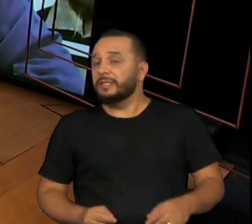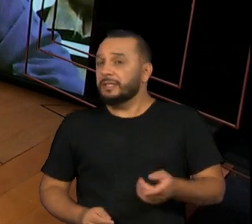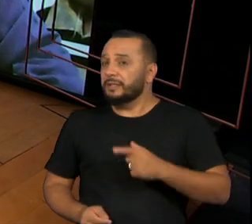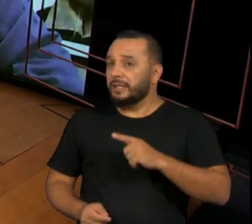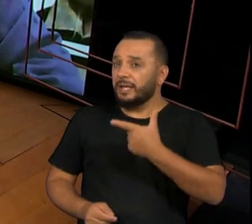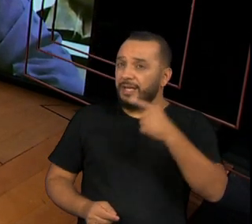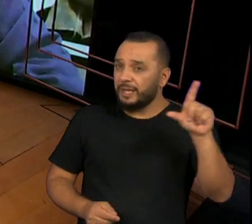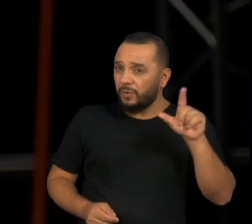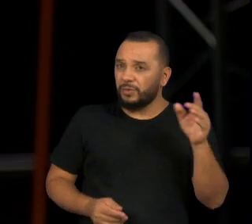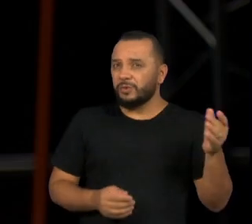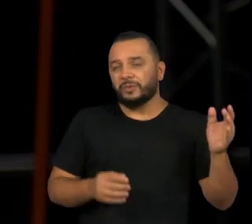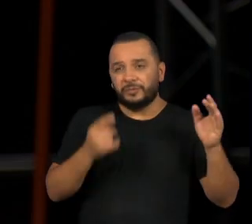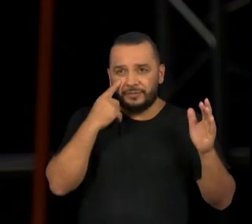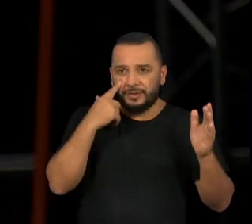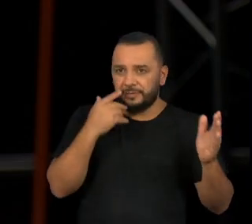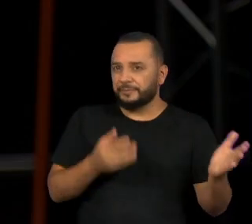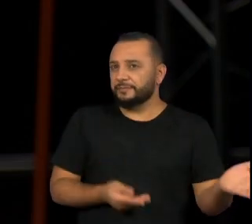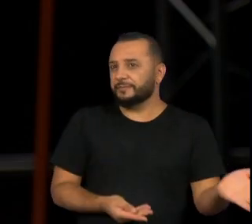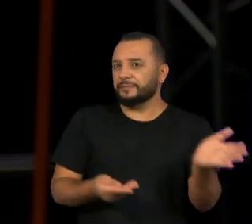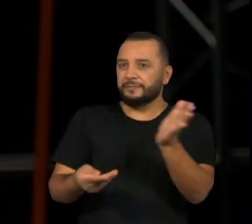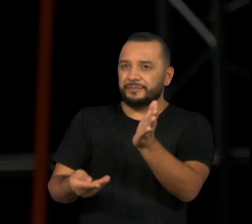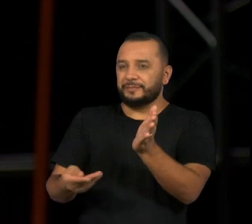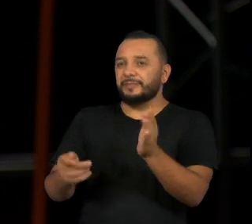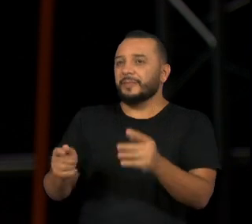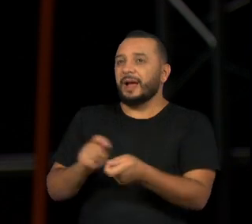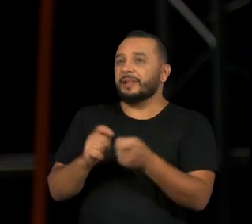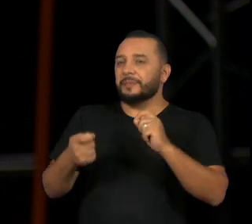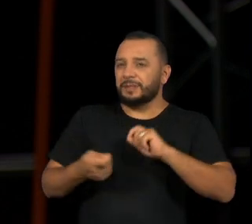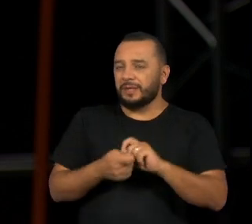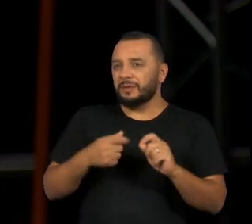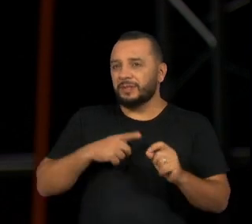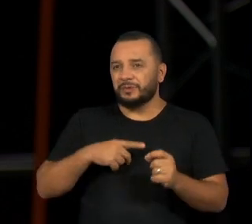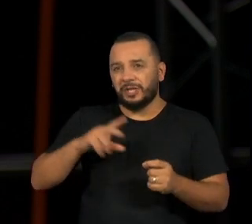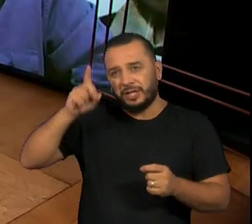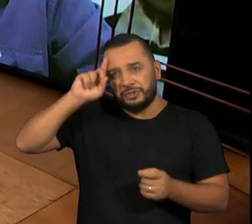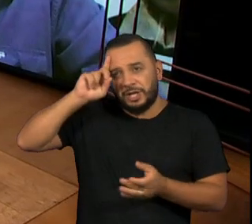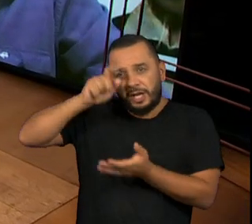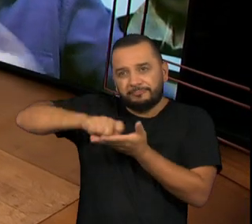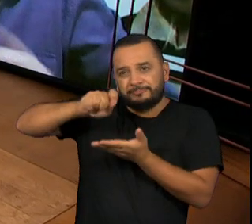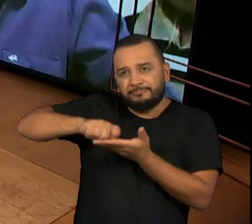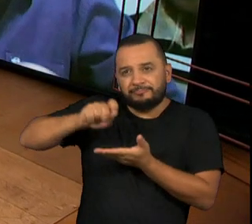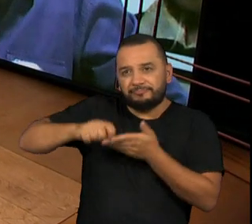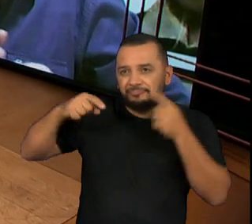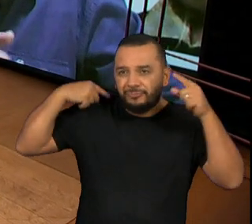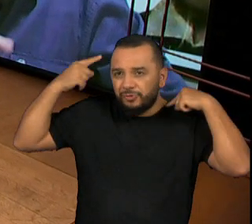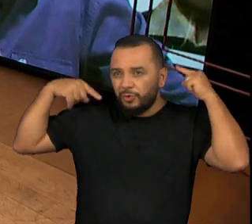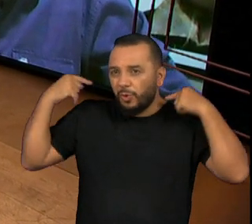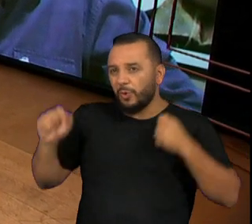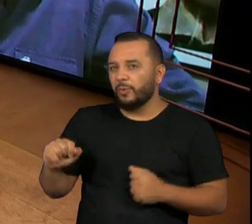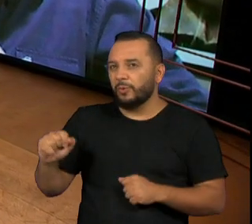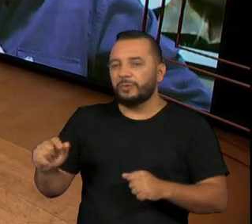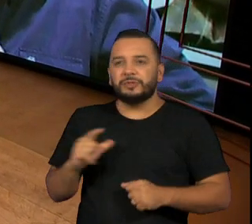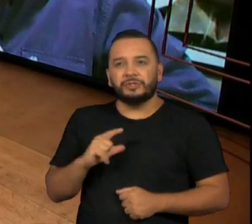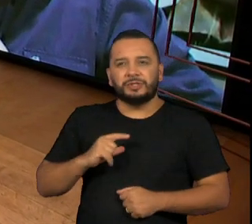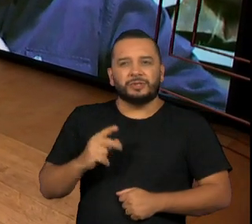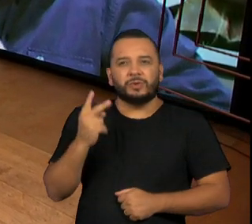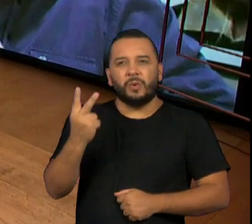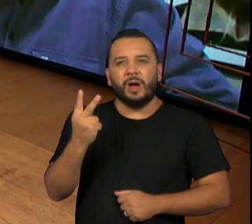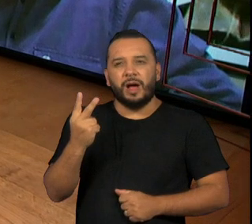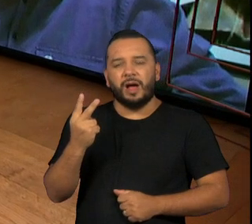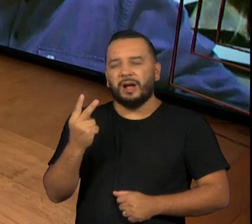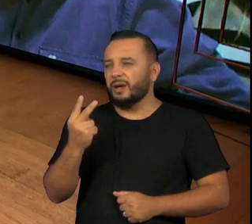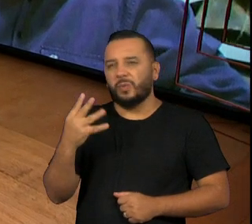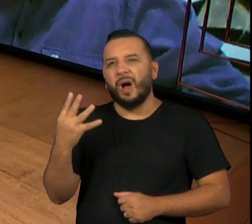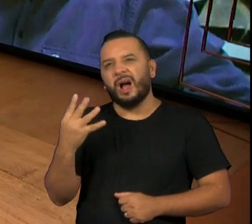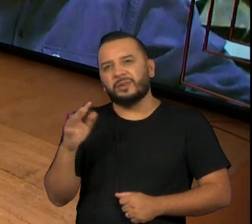exercícios aqui para fazer a adaptação do Diário do Louco. Quer dar uma lida? e eram umas quatro cenas, mais ou menos, do